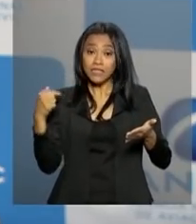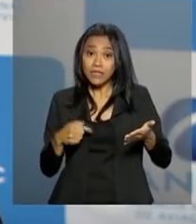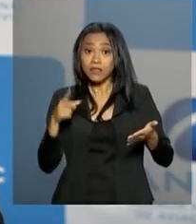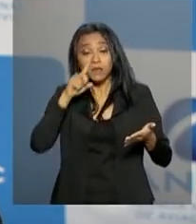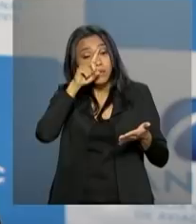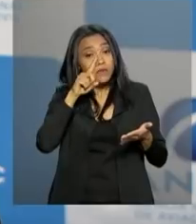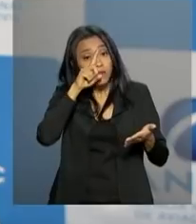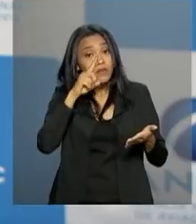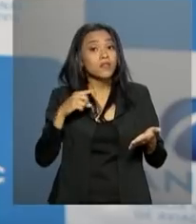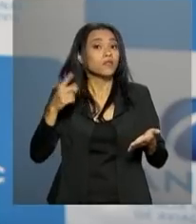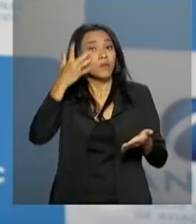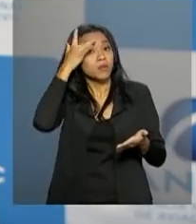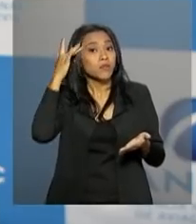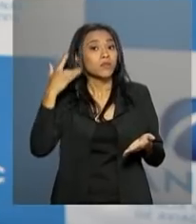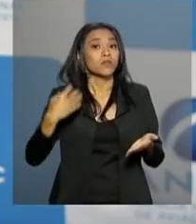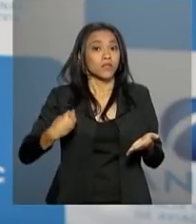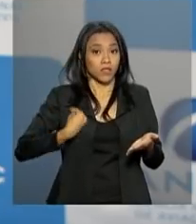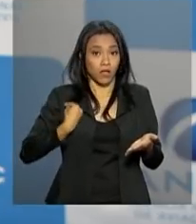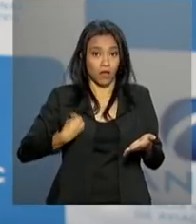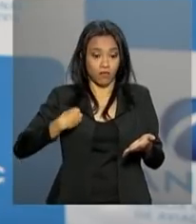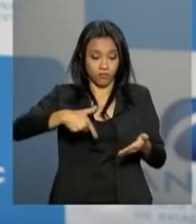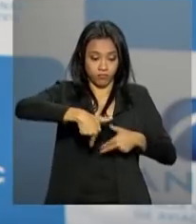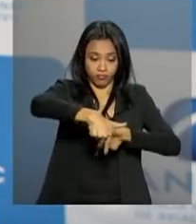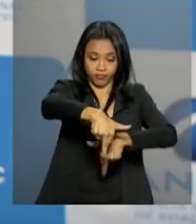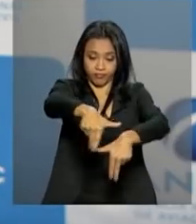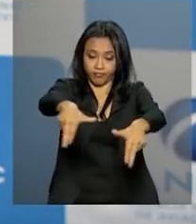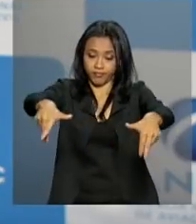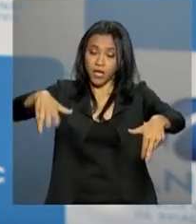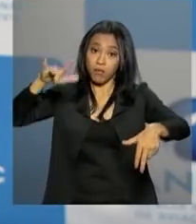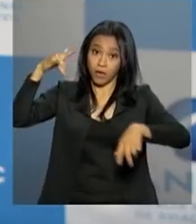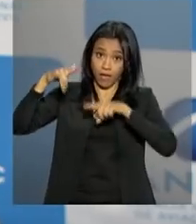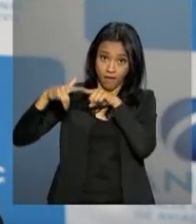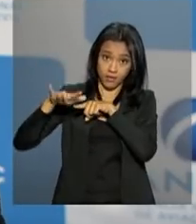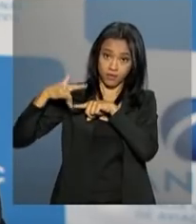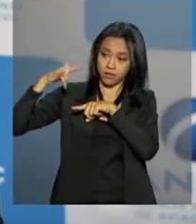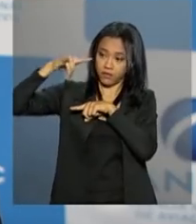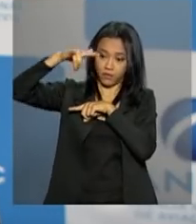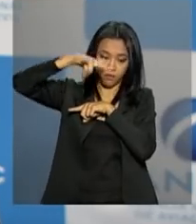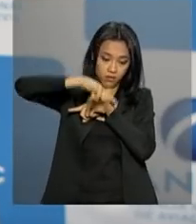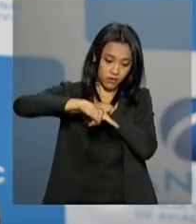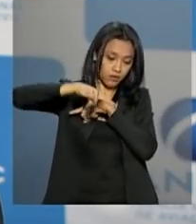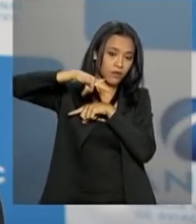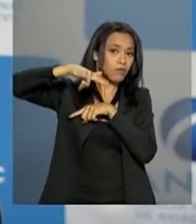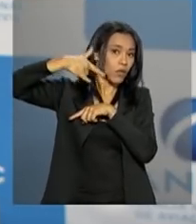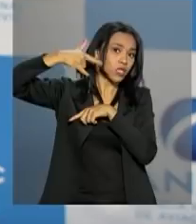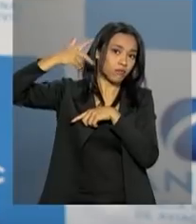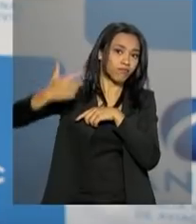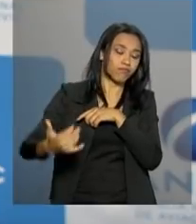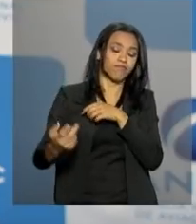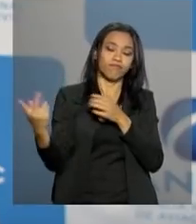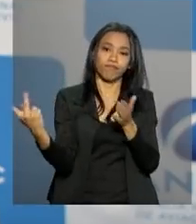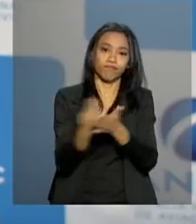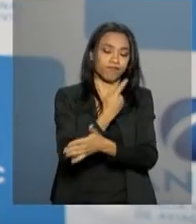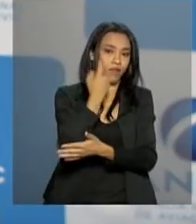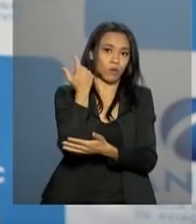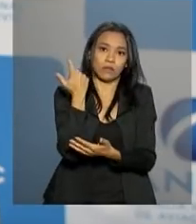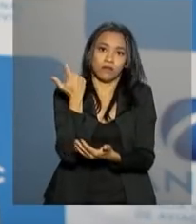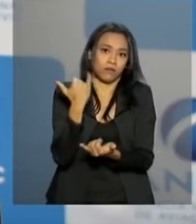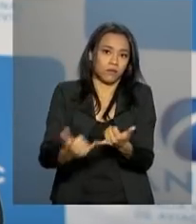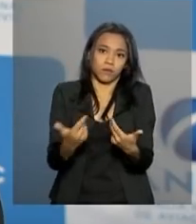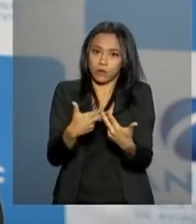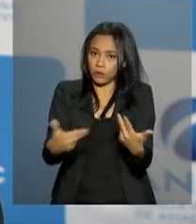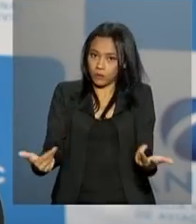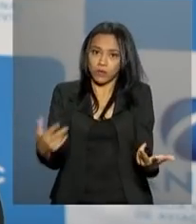risco para pessoas no solo, porque algumas dessas aeronaves têm potencial lesivo alto e também